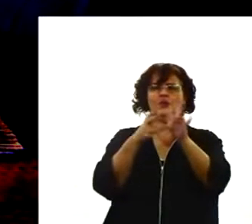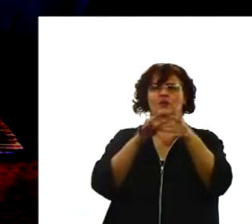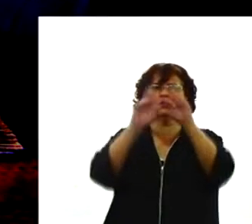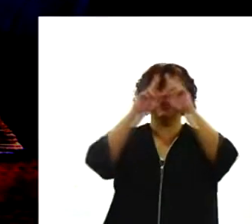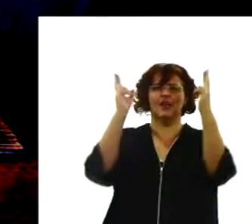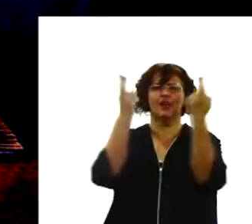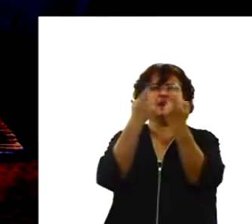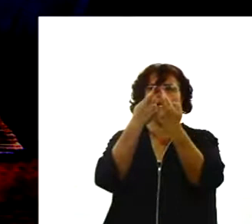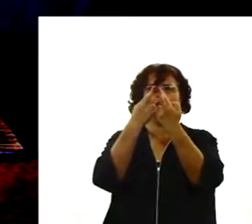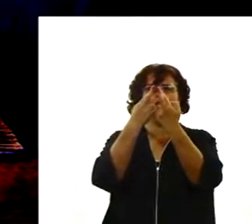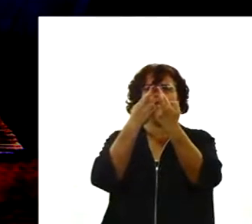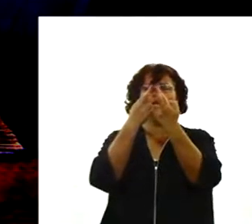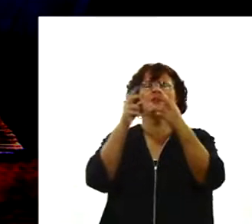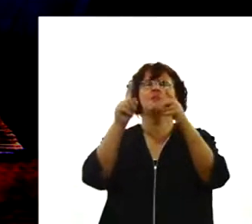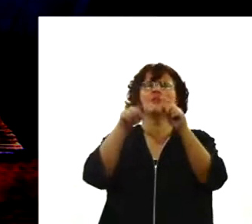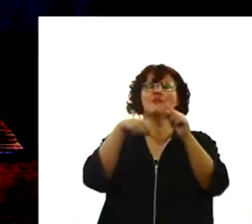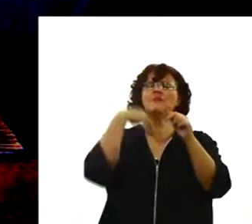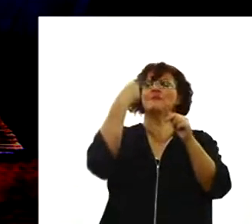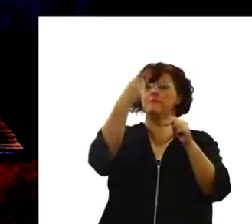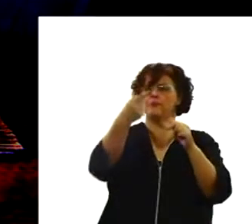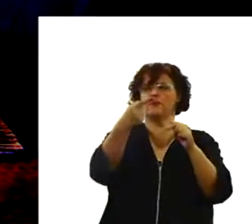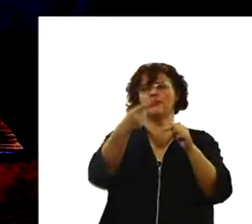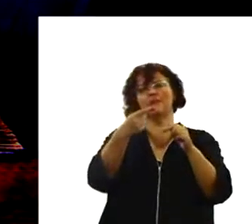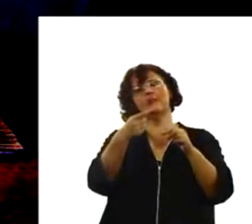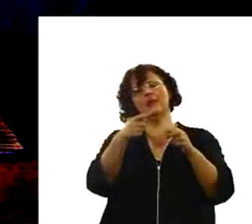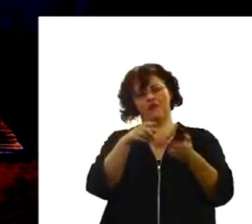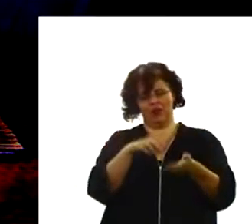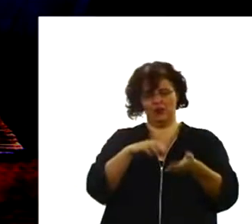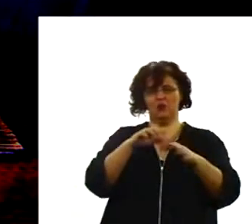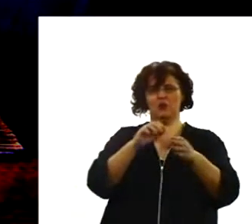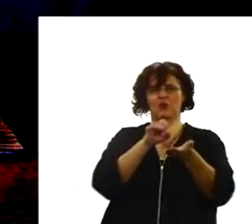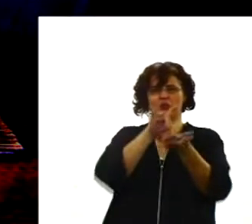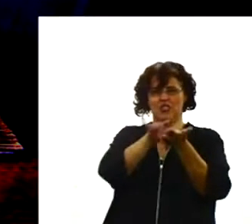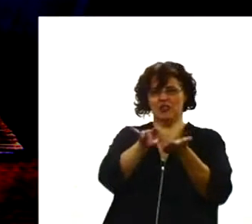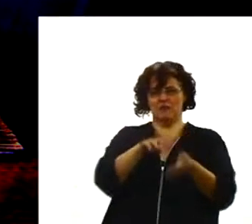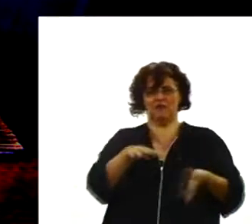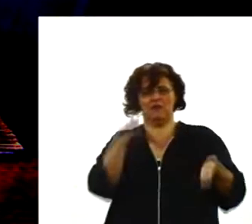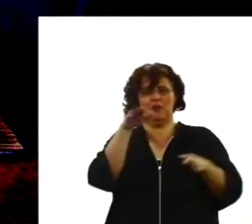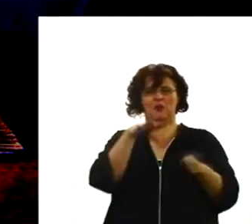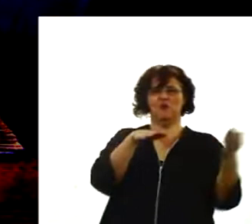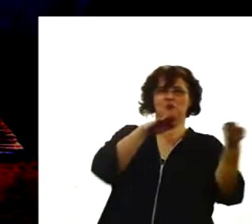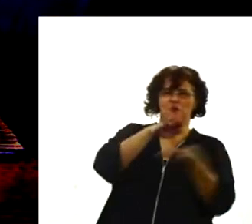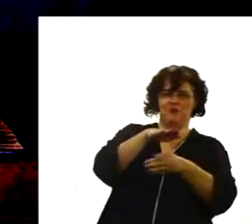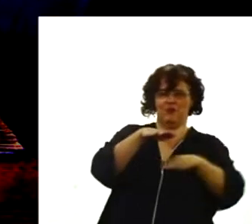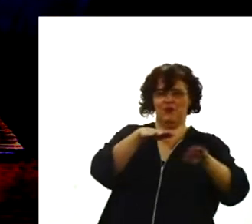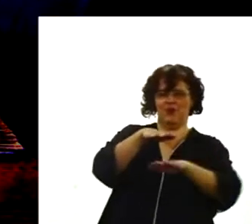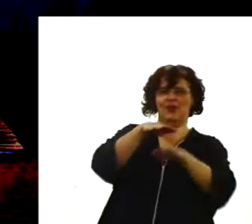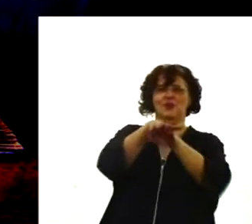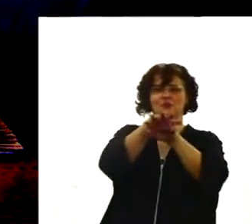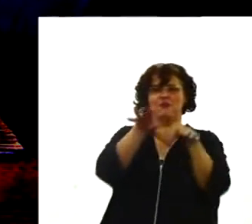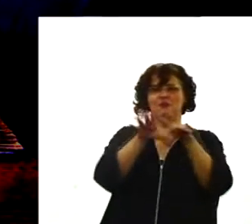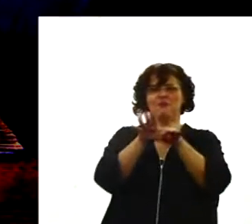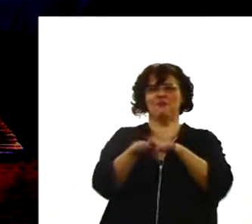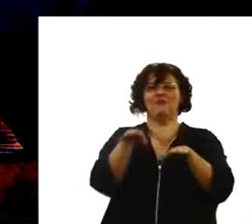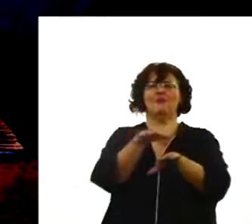O último inimigo a ser destruído é a morte. Porque todas as coisas sujeitou debaixo dos pés.